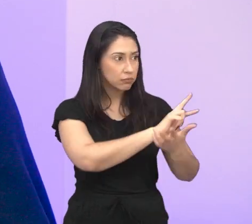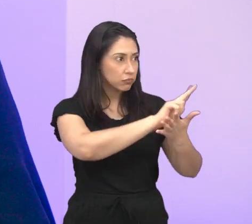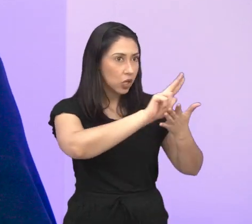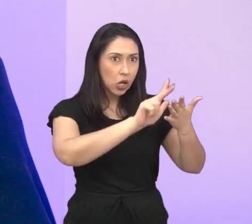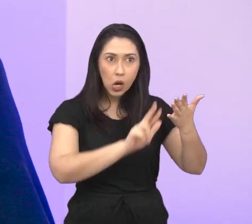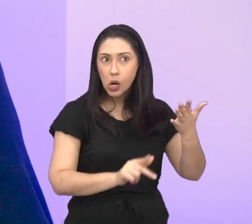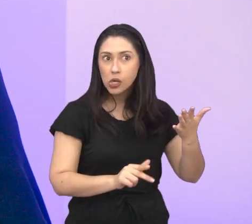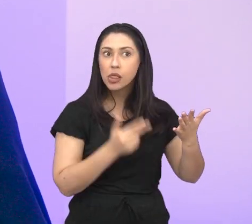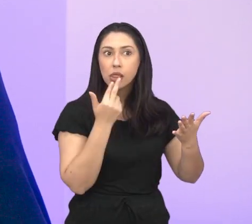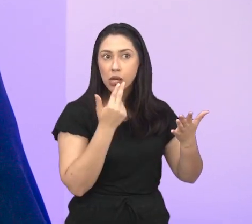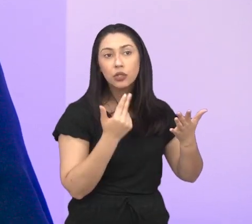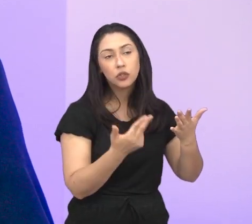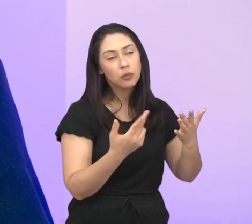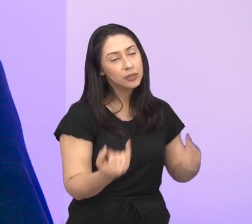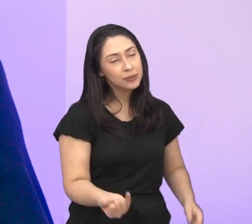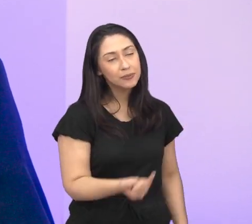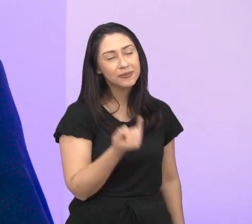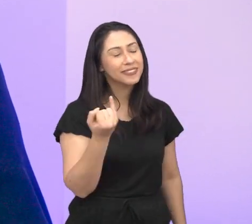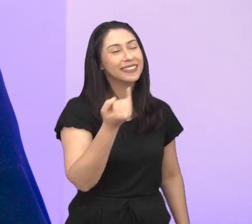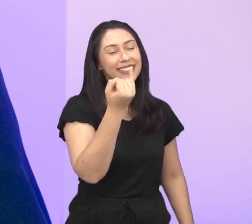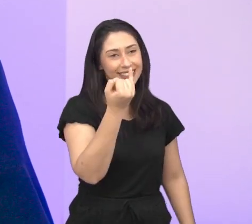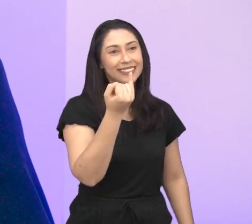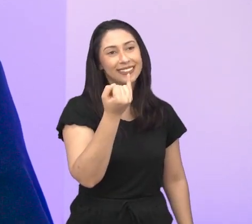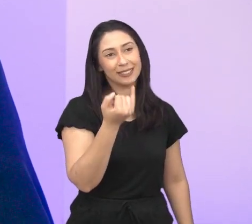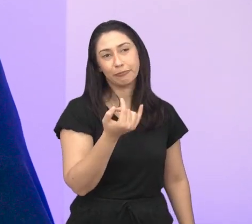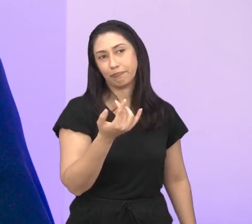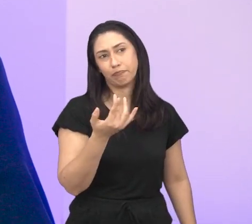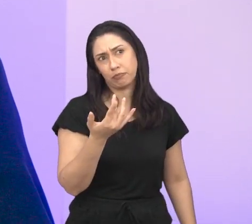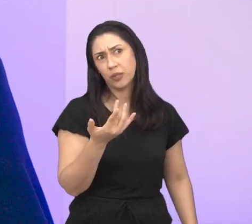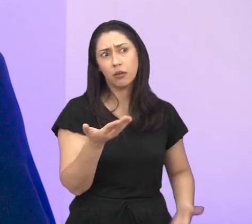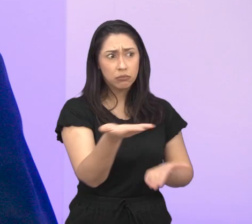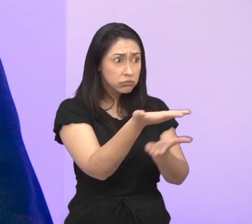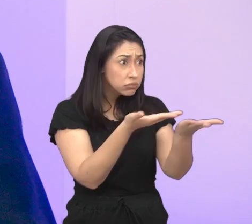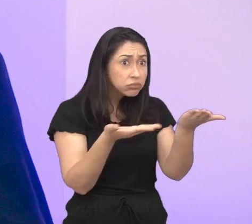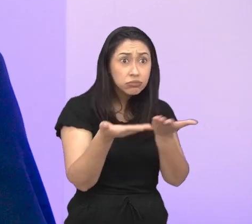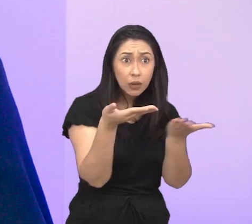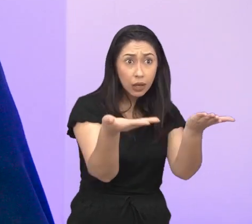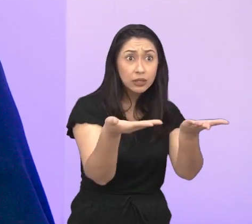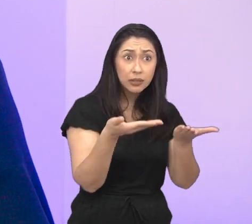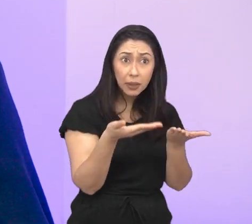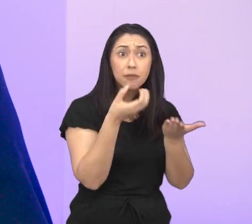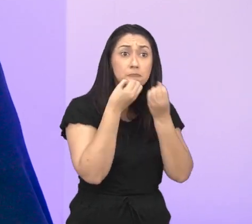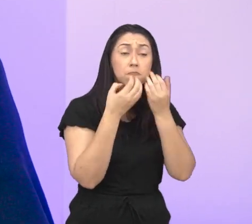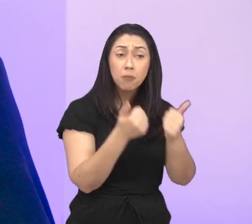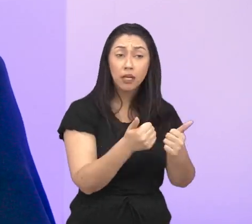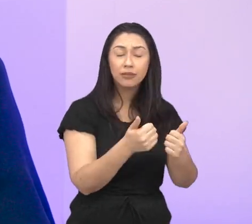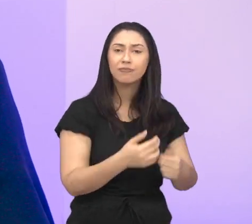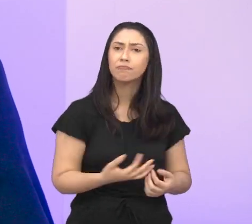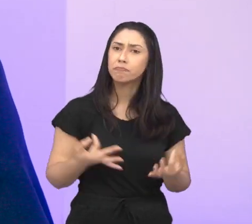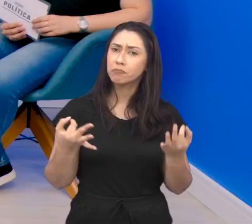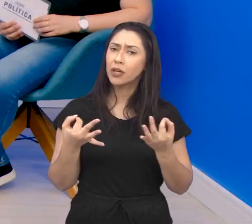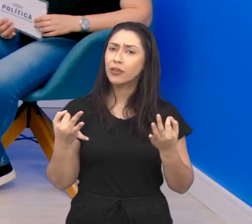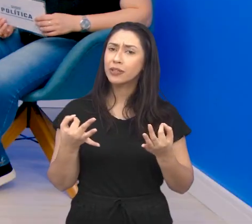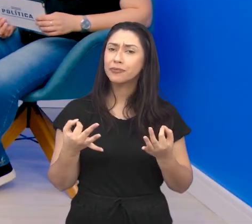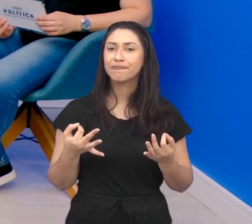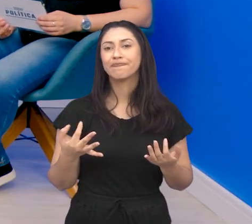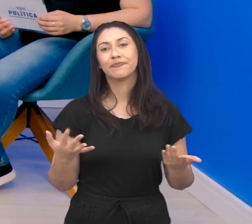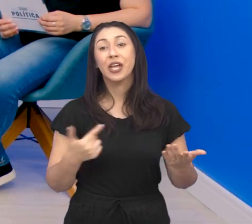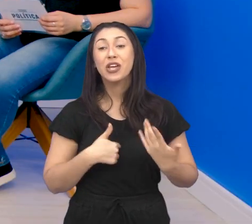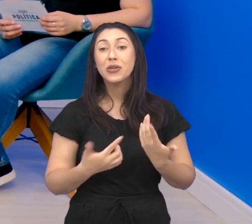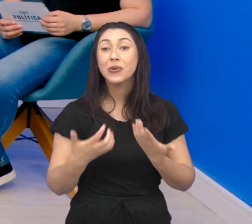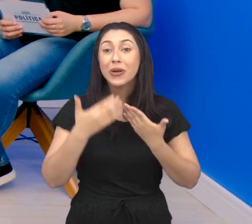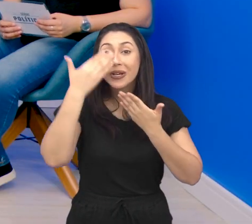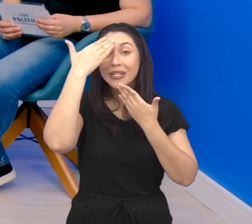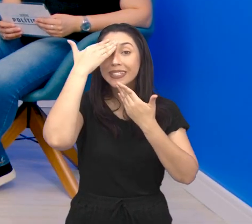outros idiomas também que são importantes aí para o nosso... Para podermos receber essas pessoas. Perfeito. Fabrício, gostaria